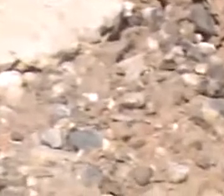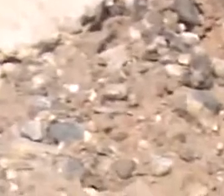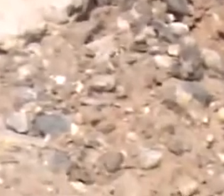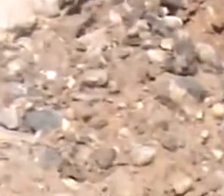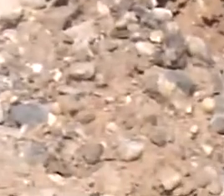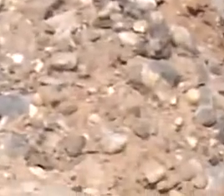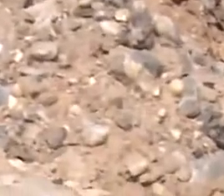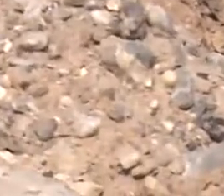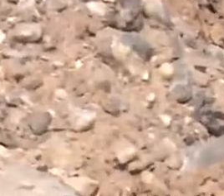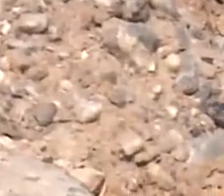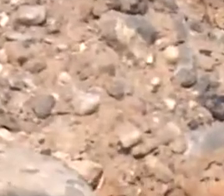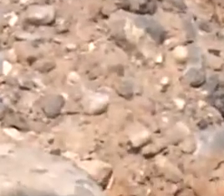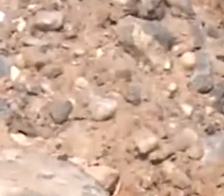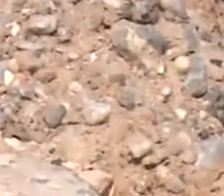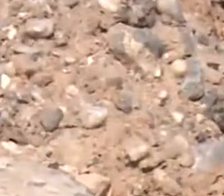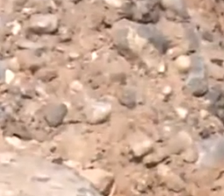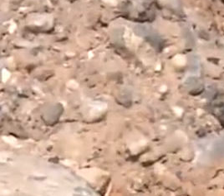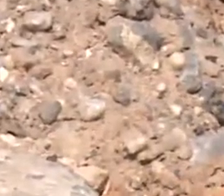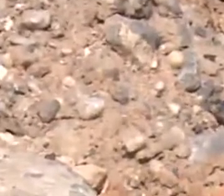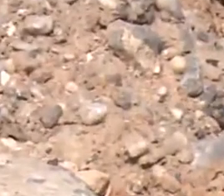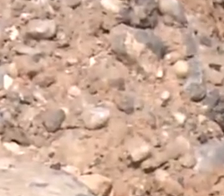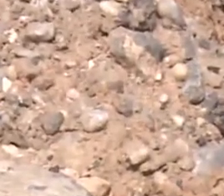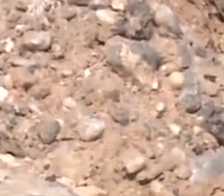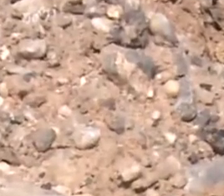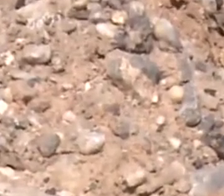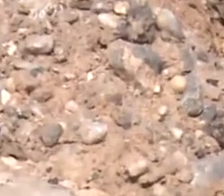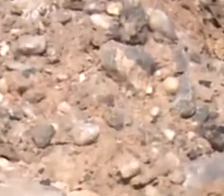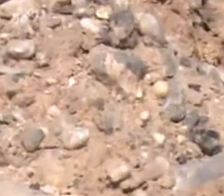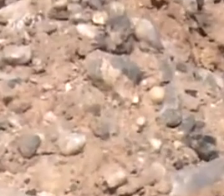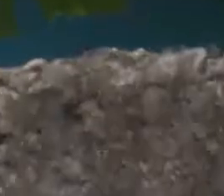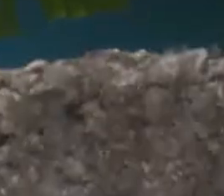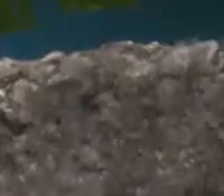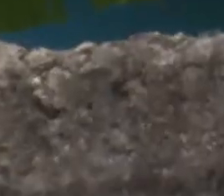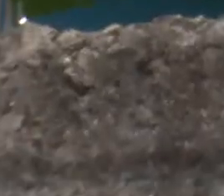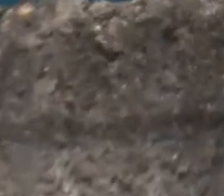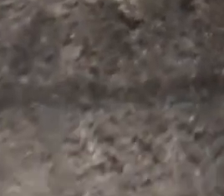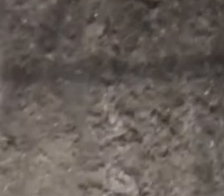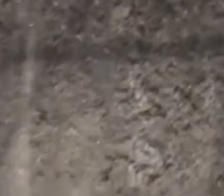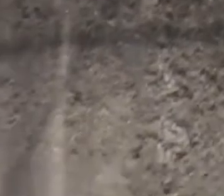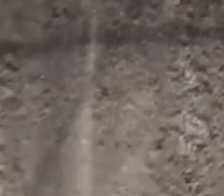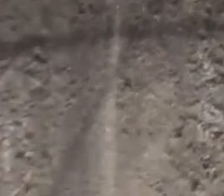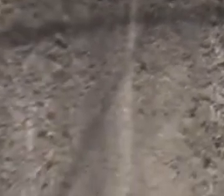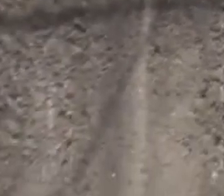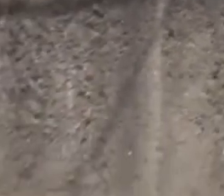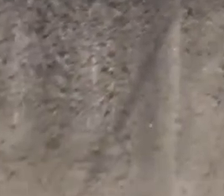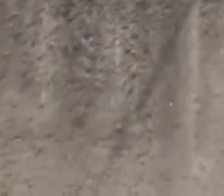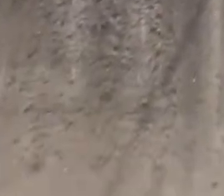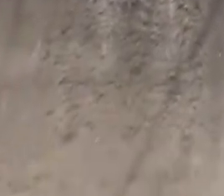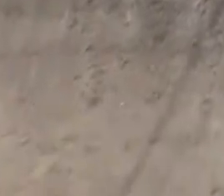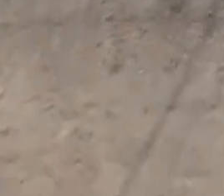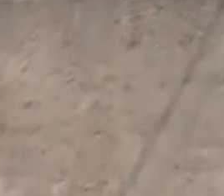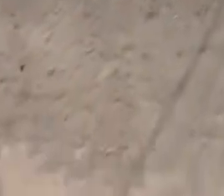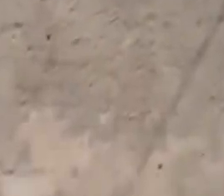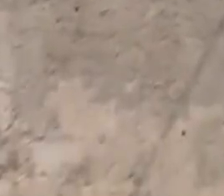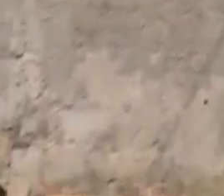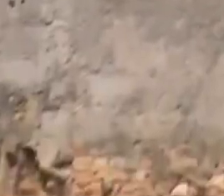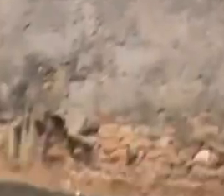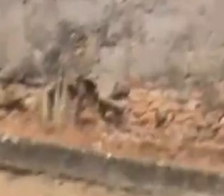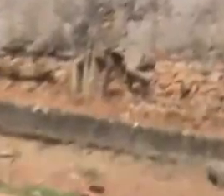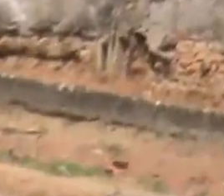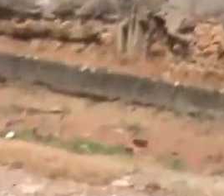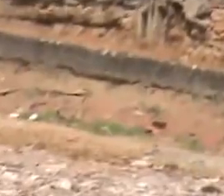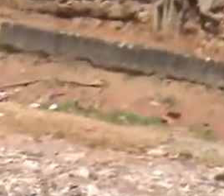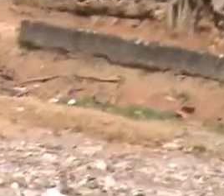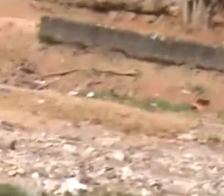você acha do prefeito Izaí agora?